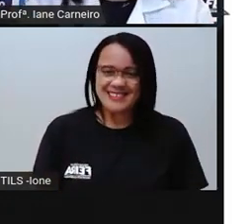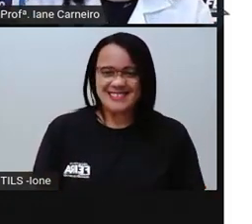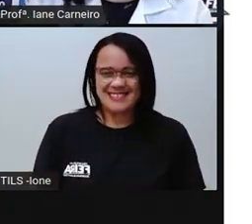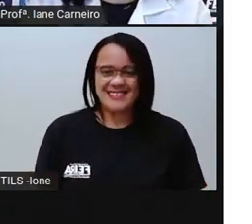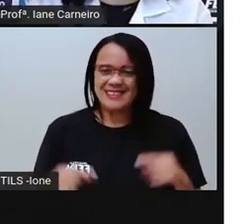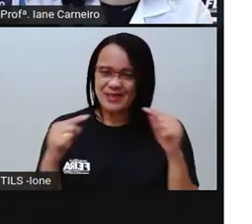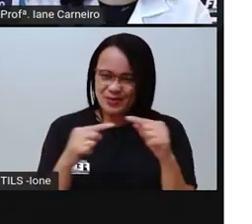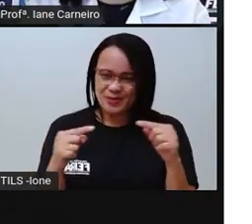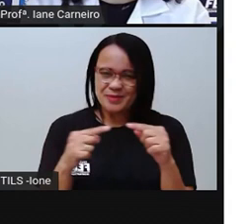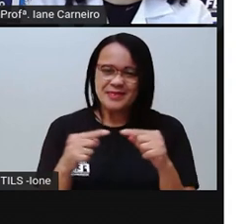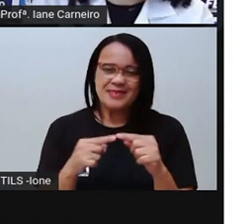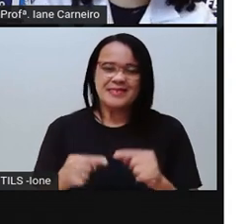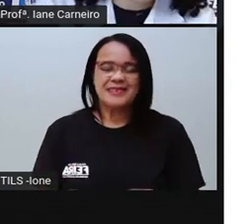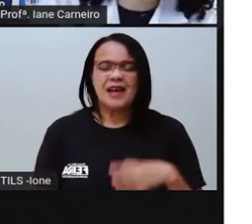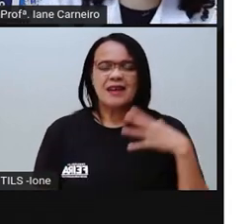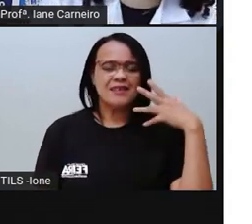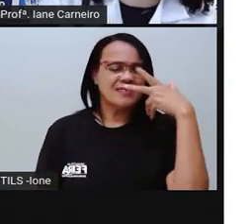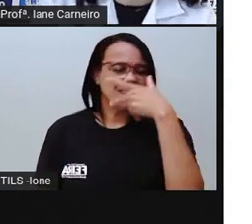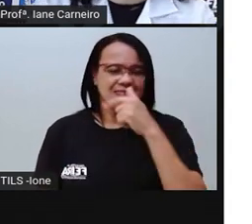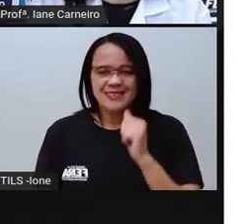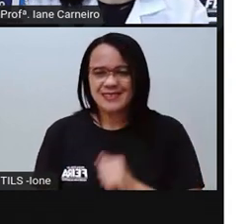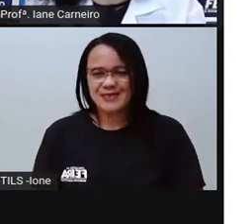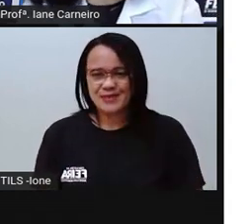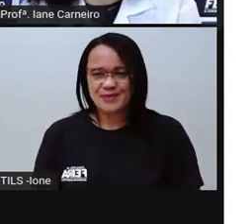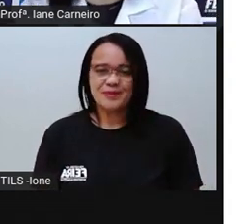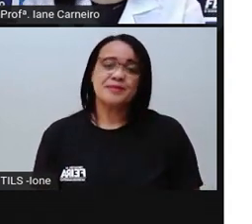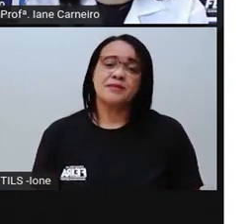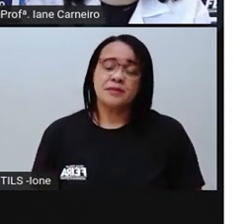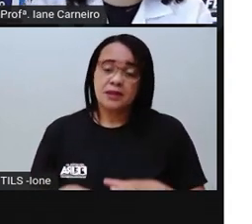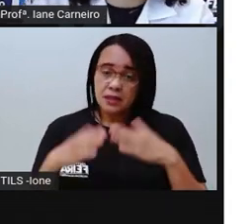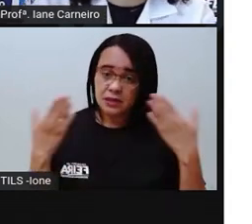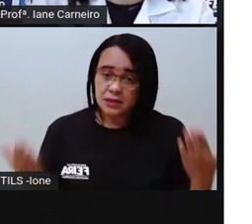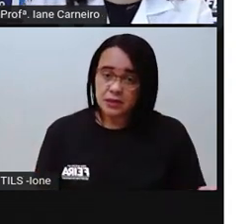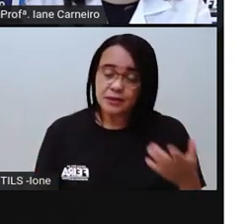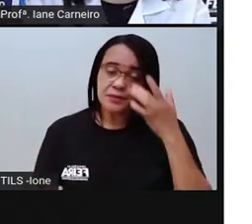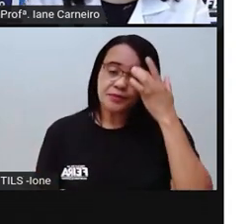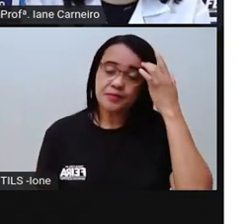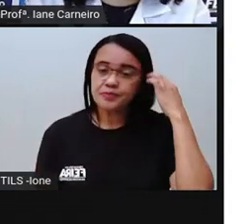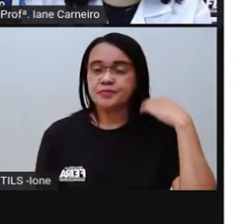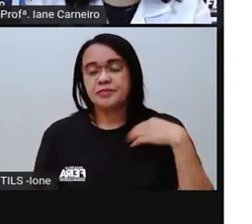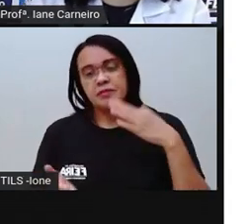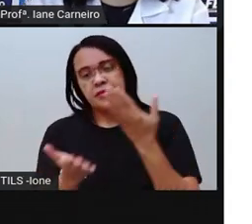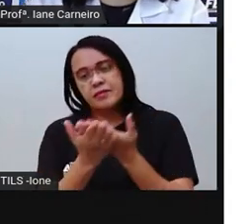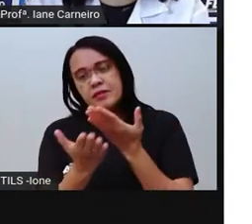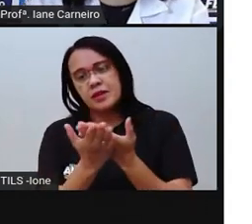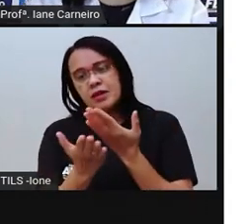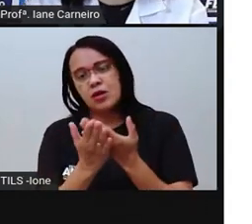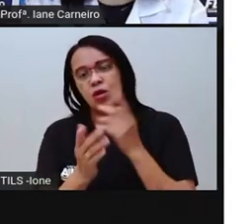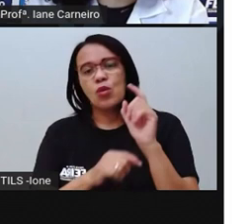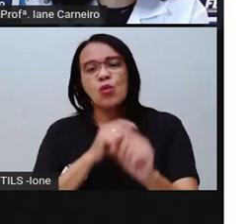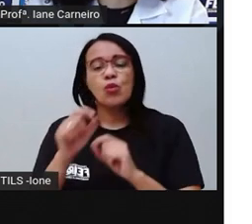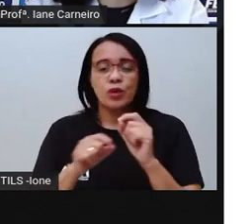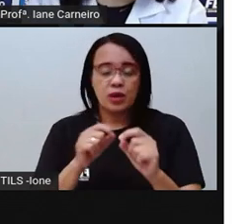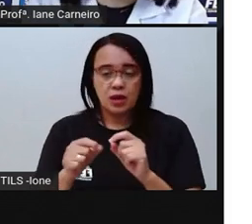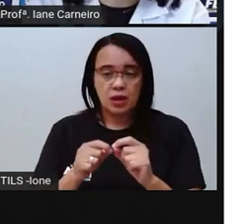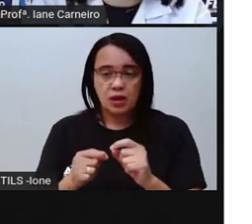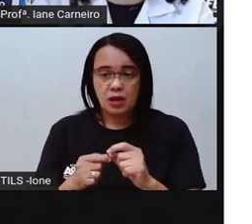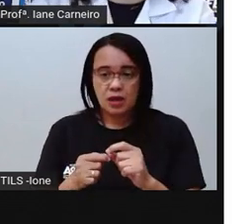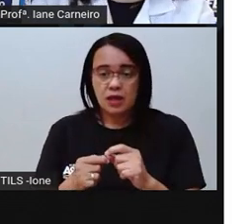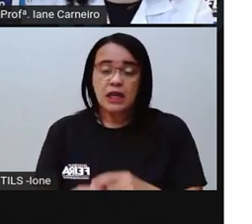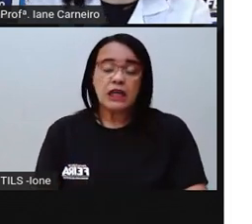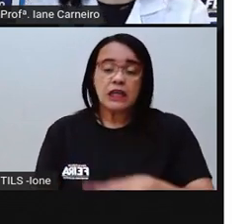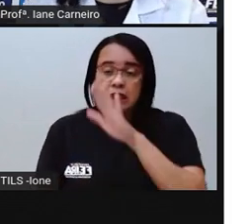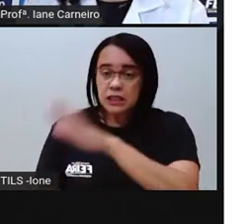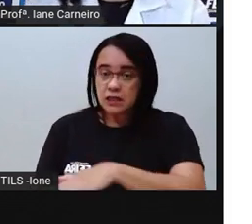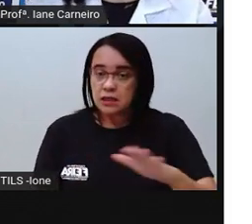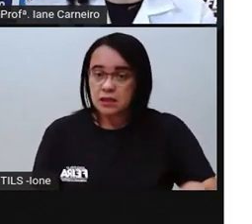né? Então, ó, como a gente já falou em outras aulas, que a criança não pode, né, fazer atividades pesadas de casa, né?